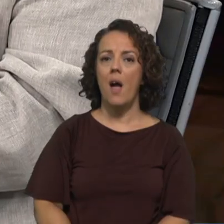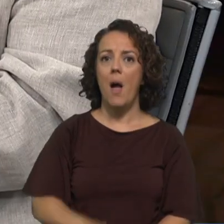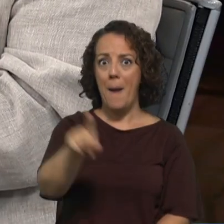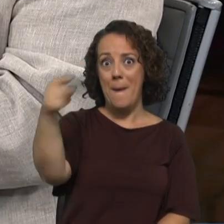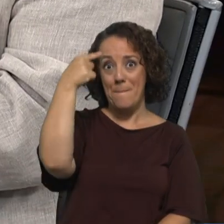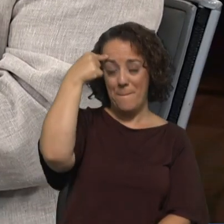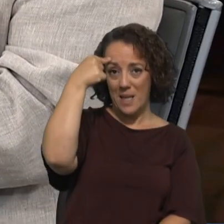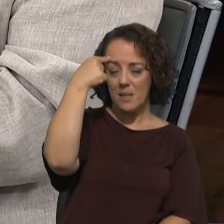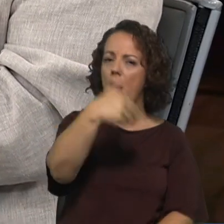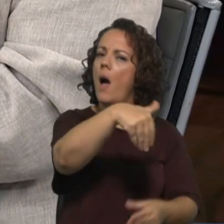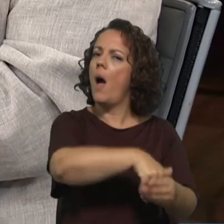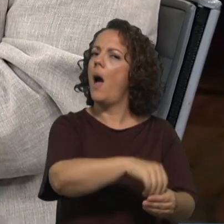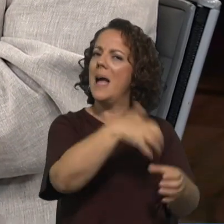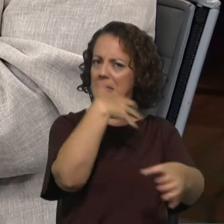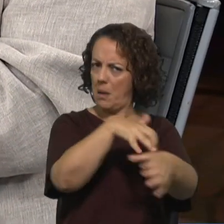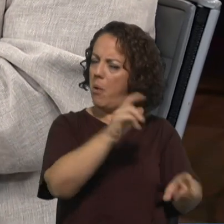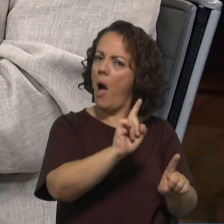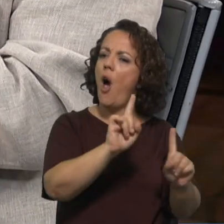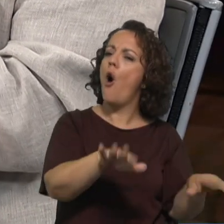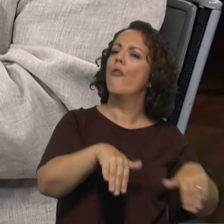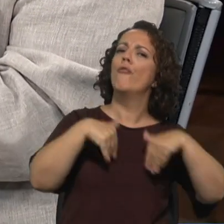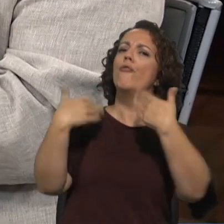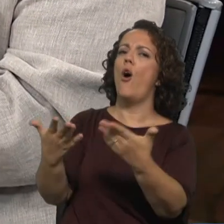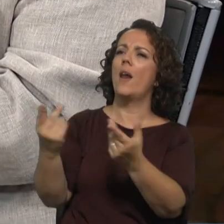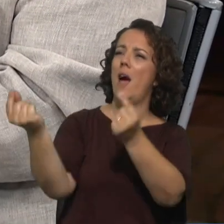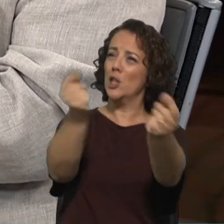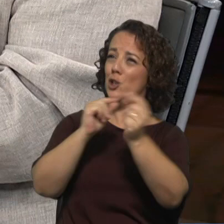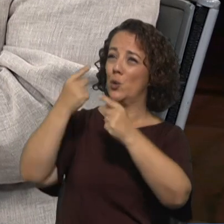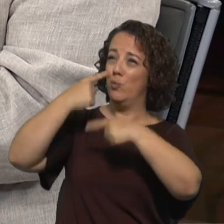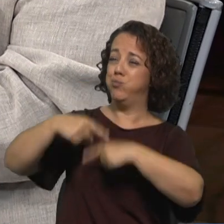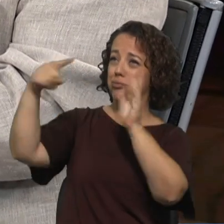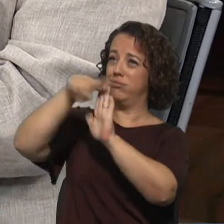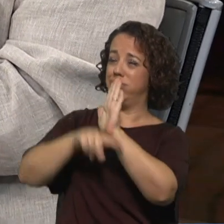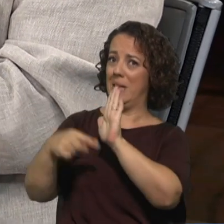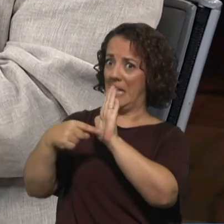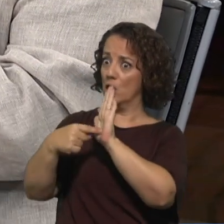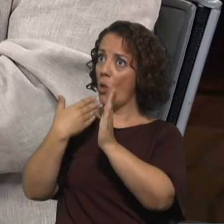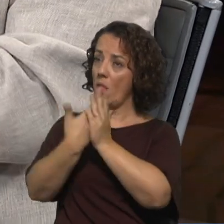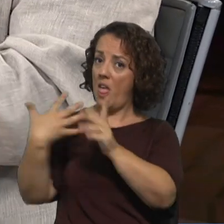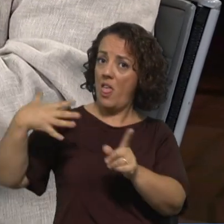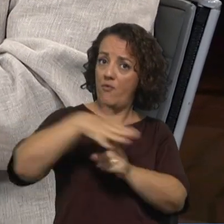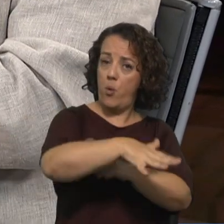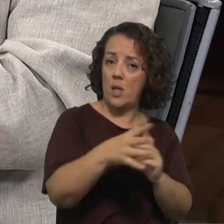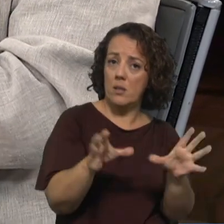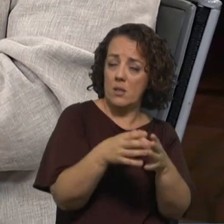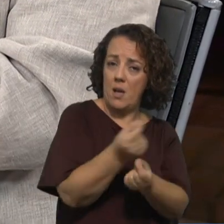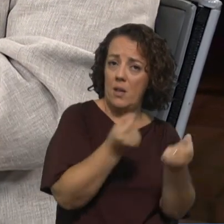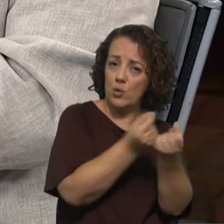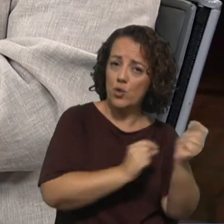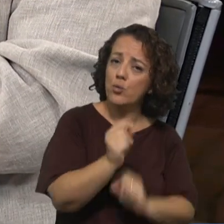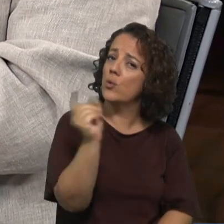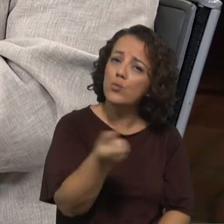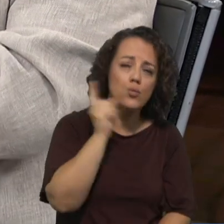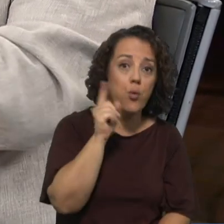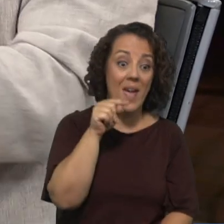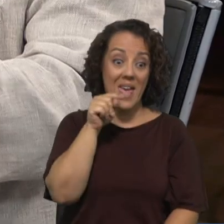fora da Assembleia que vai determinar os seus trabalhos. E mais do que isso, nem sequer é esse o seu objetivo. E a verdade é que este sínodo sobre a simonalidade tem um